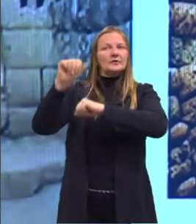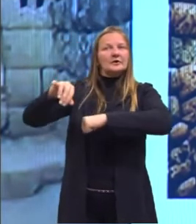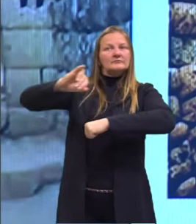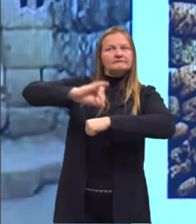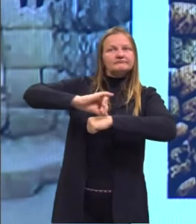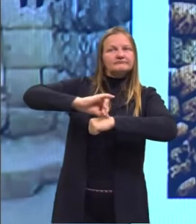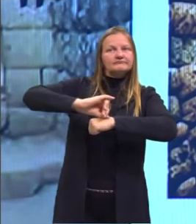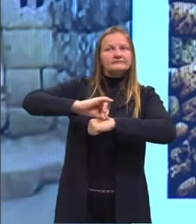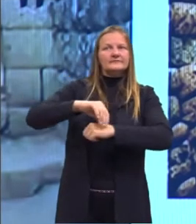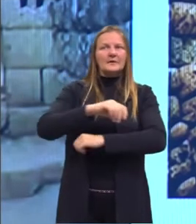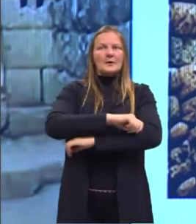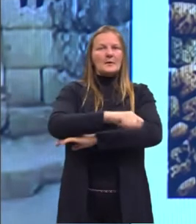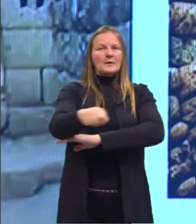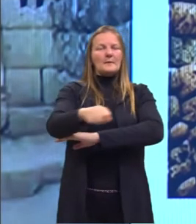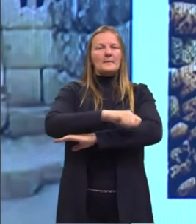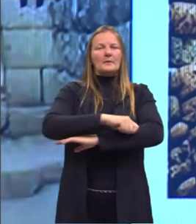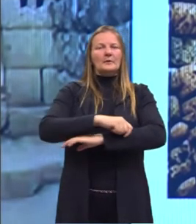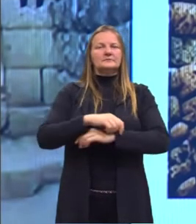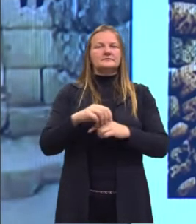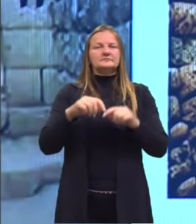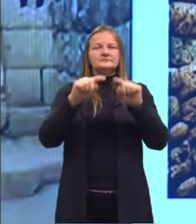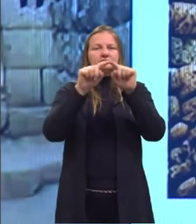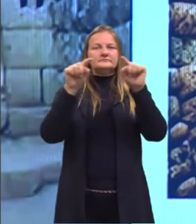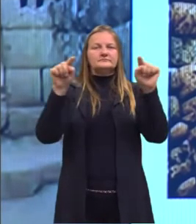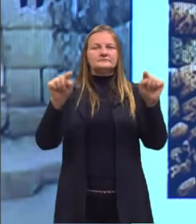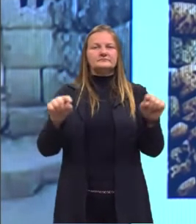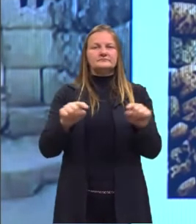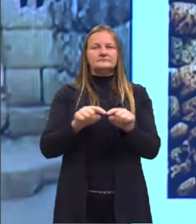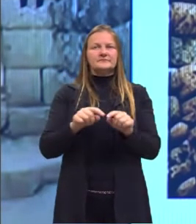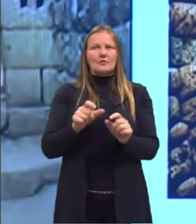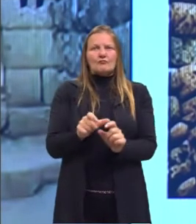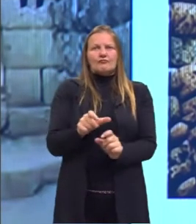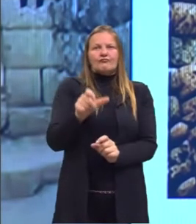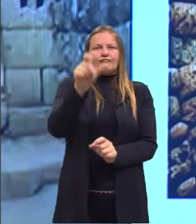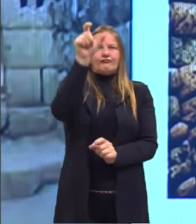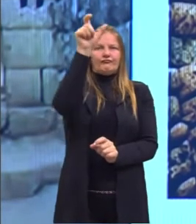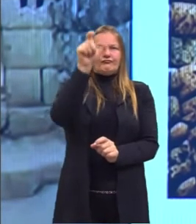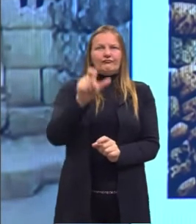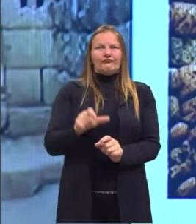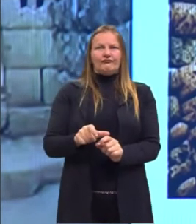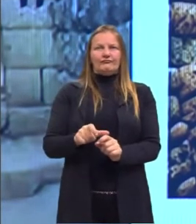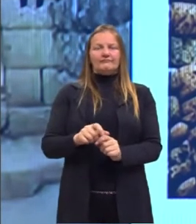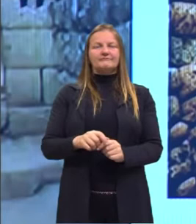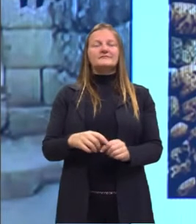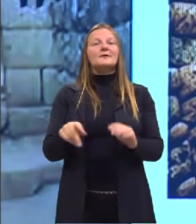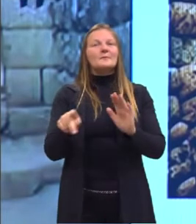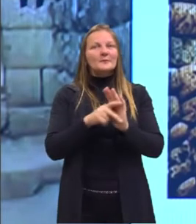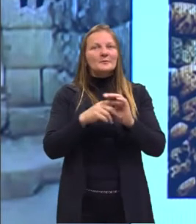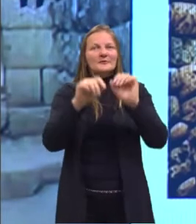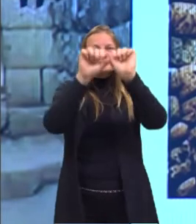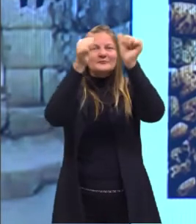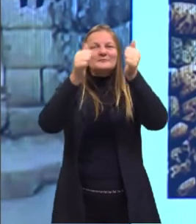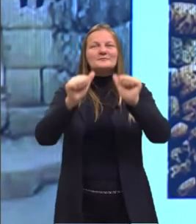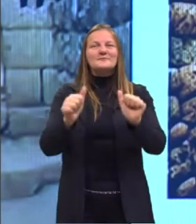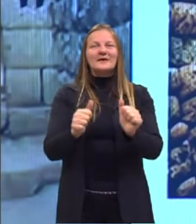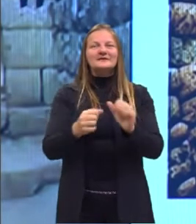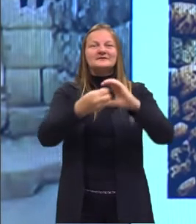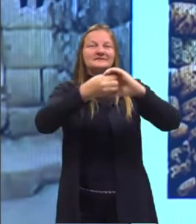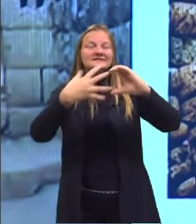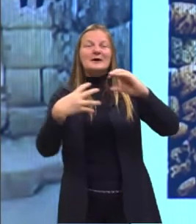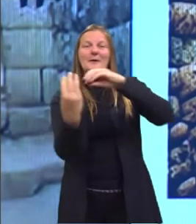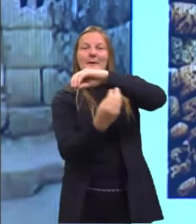Essas portas mais retangulares, compridas. Então, nós percebemos nessa imagem essa